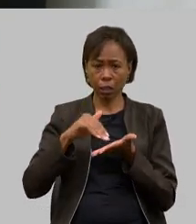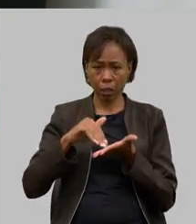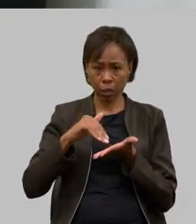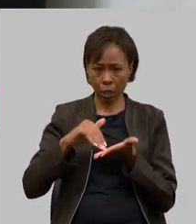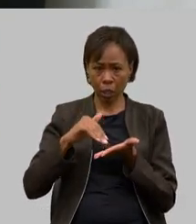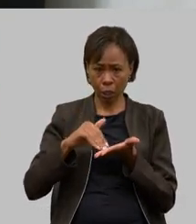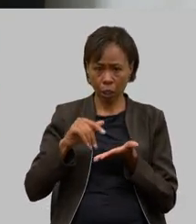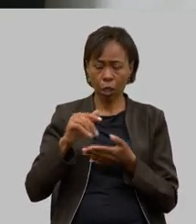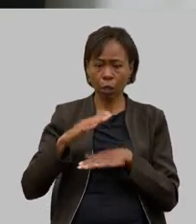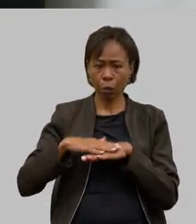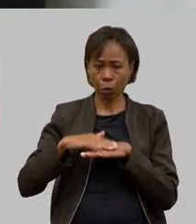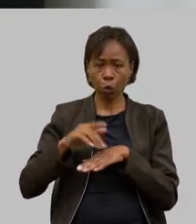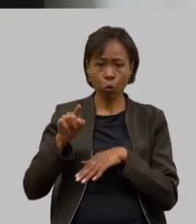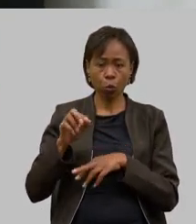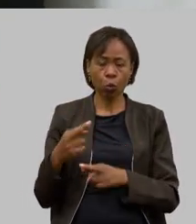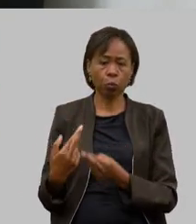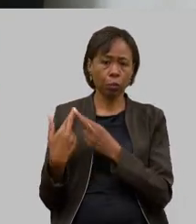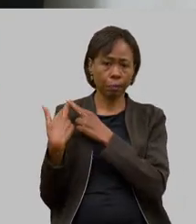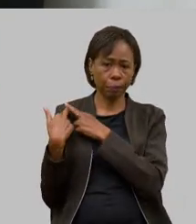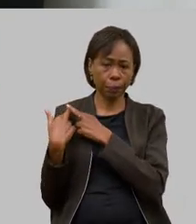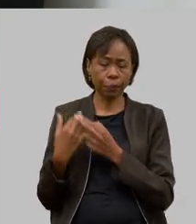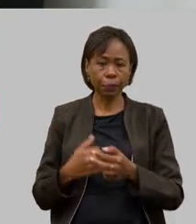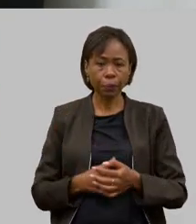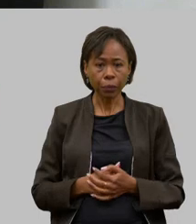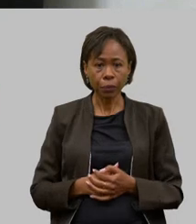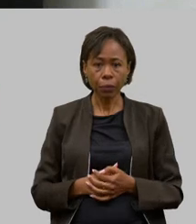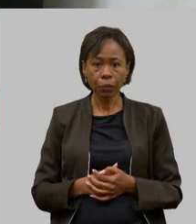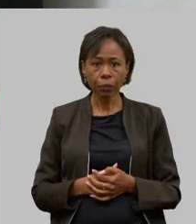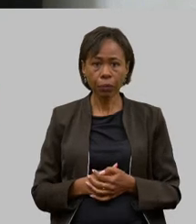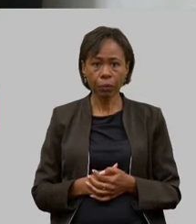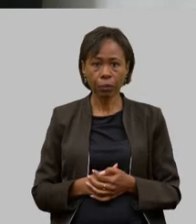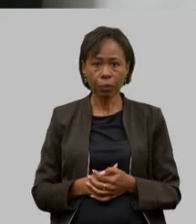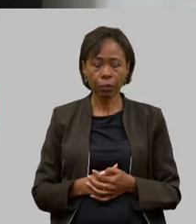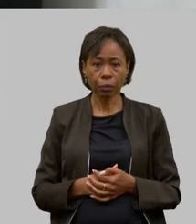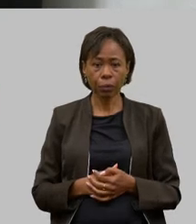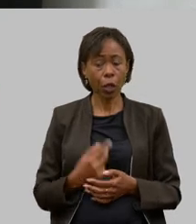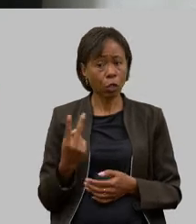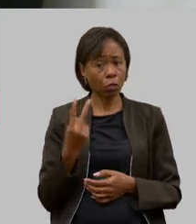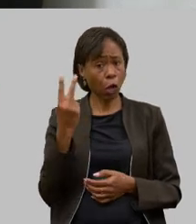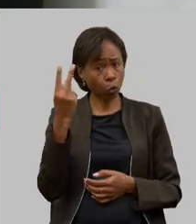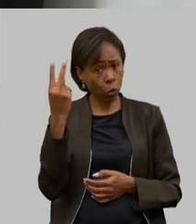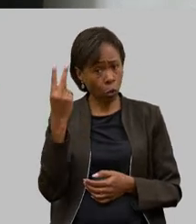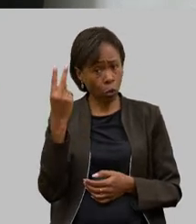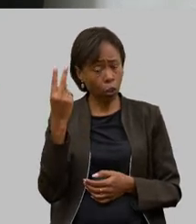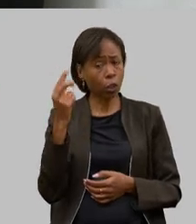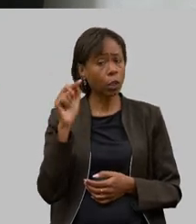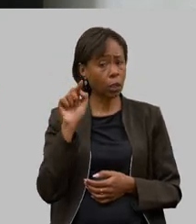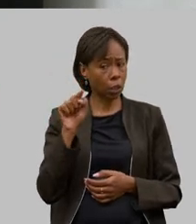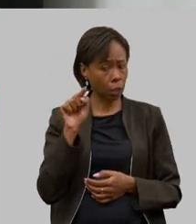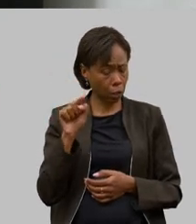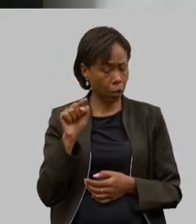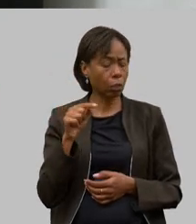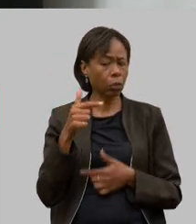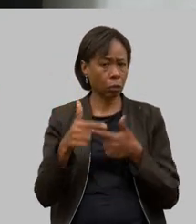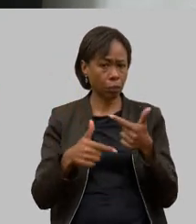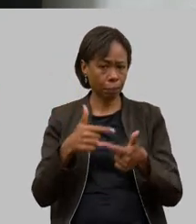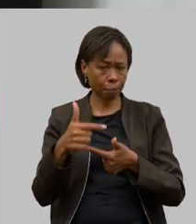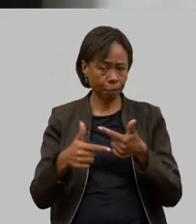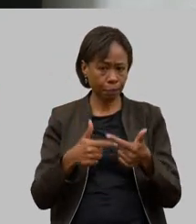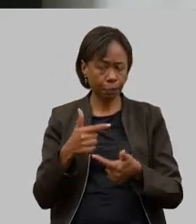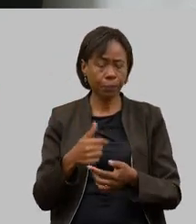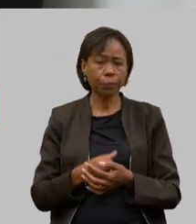comanda e as suas virtudes e os seus méritos para estar nessa função nós temos